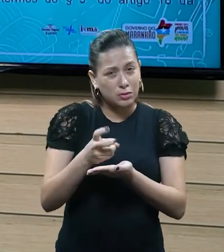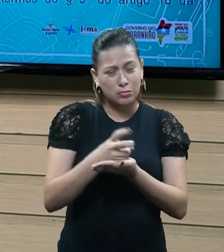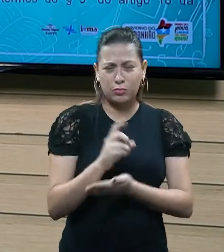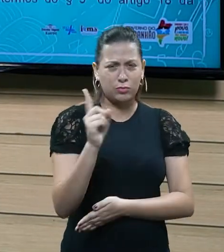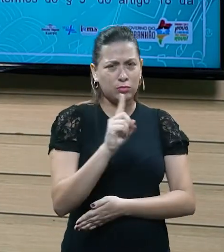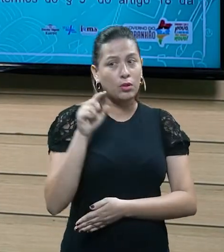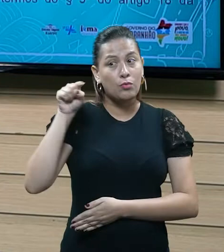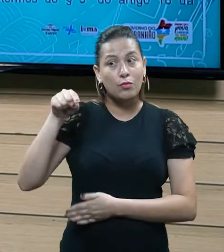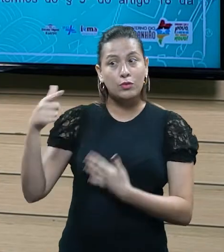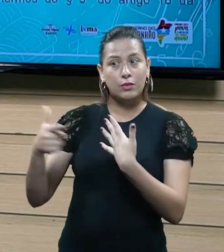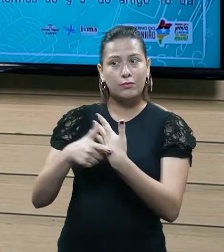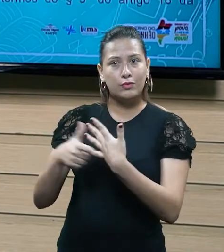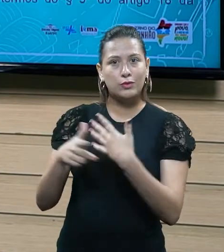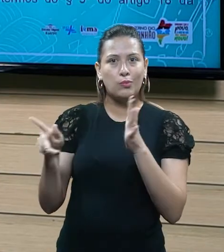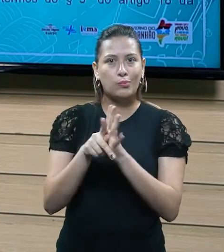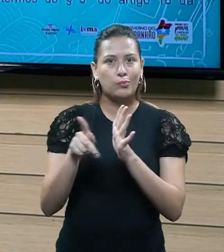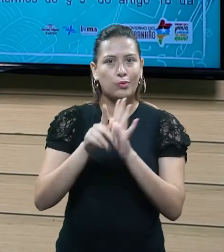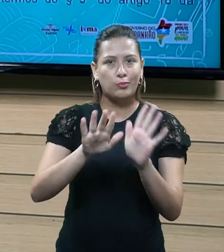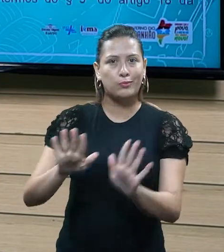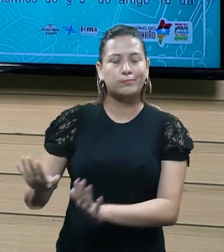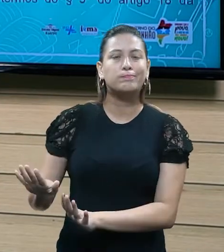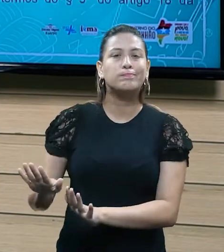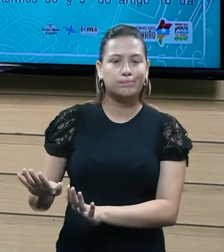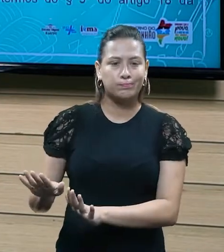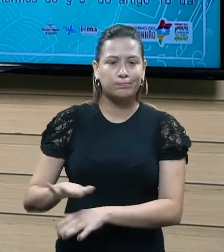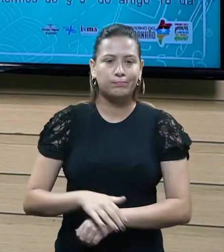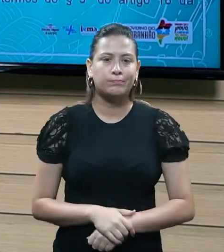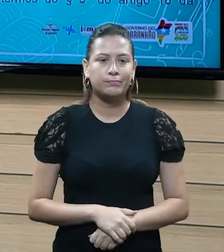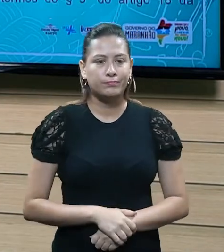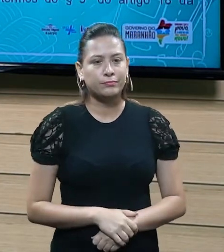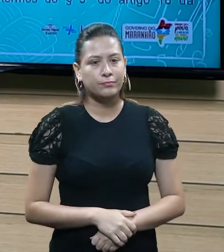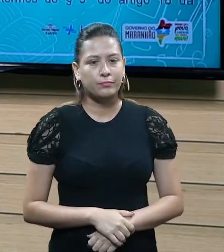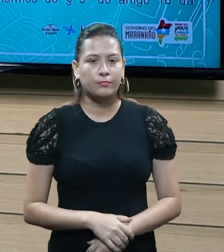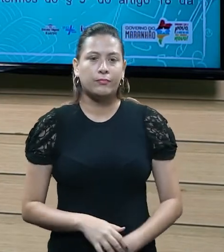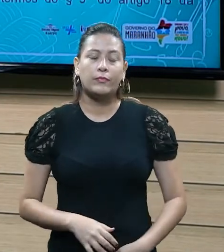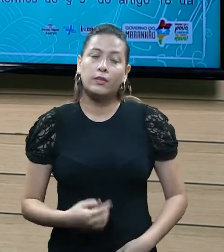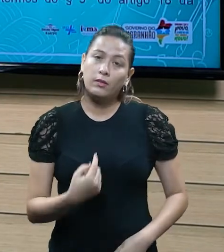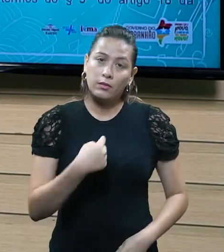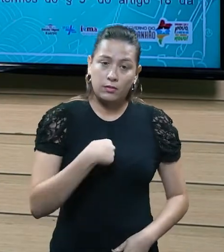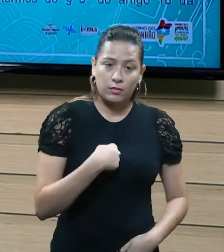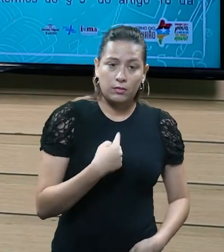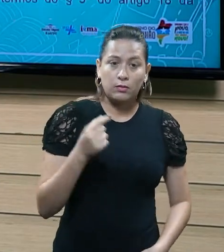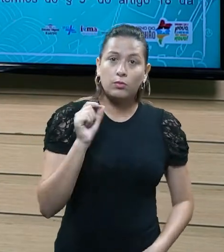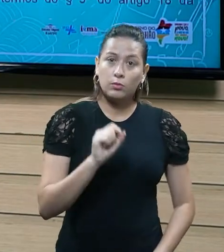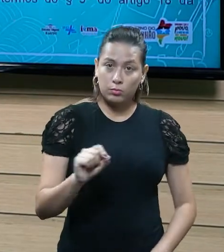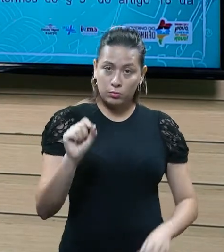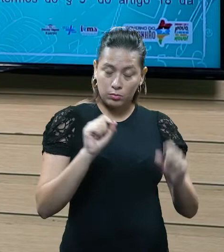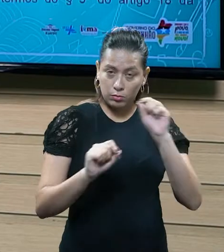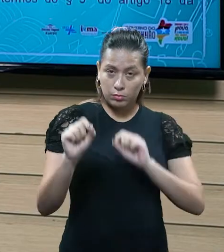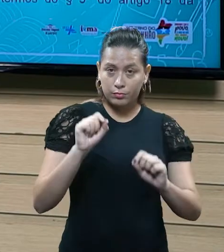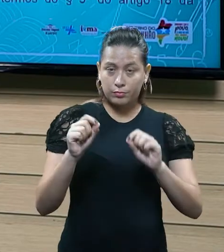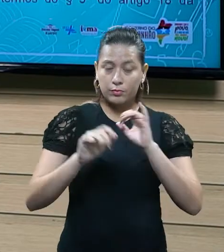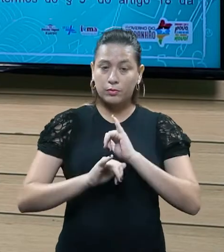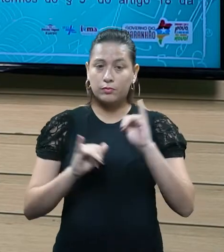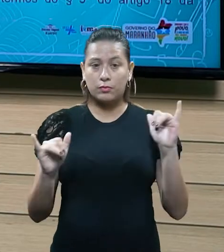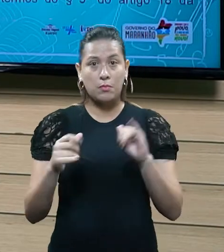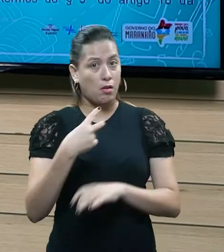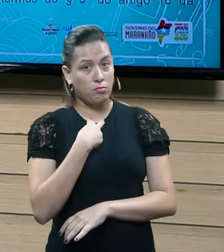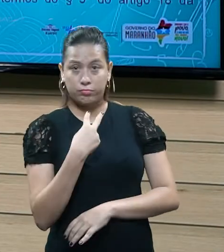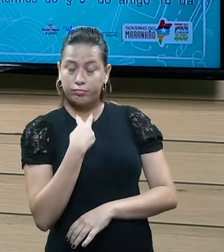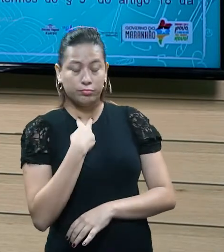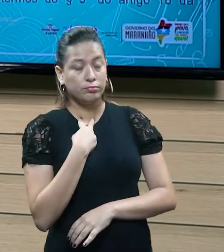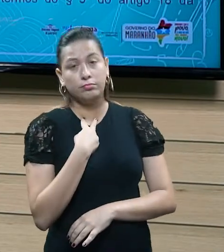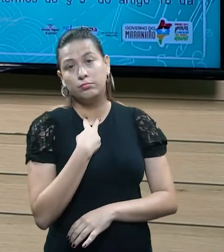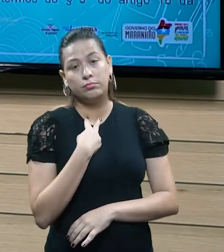eu vou te delegar essa função. A Constituição diz, ó, eu, o mais consciente de todos aqui, vou dizer para vocês, não podem,